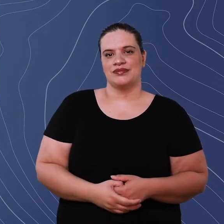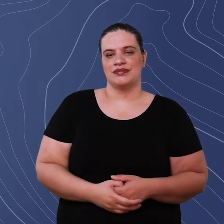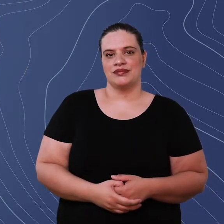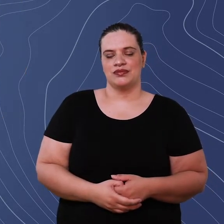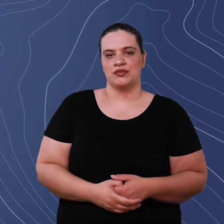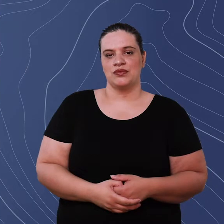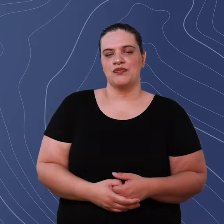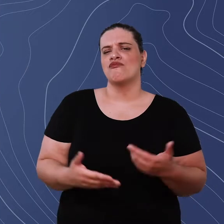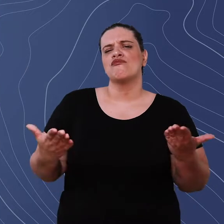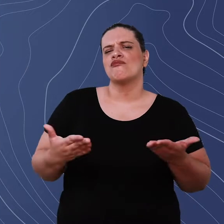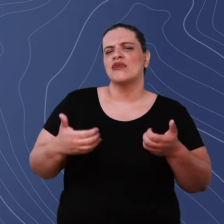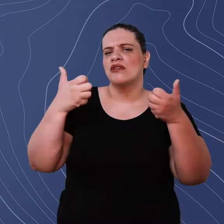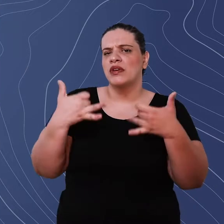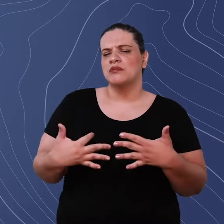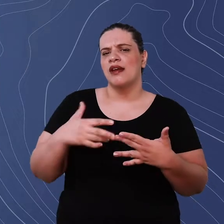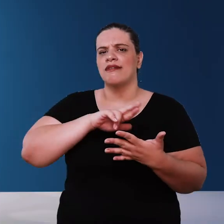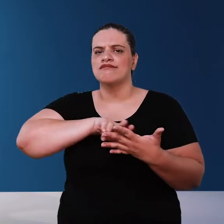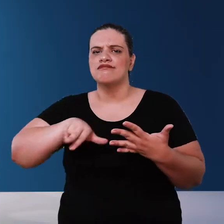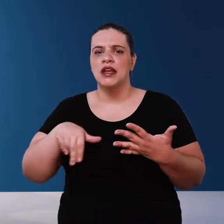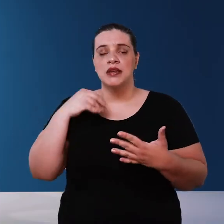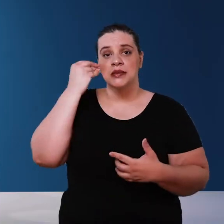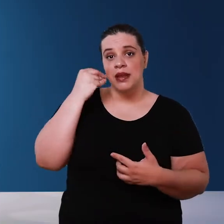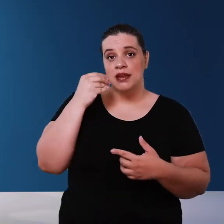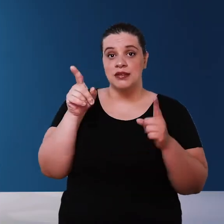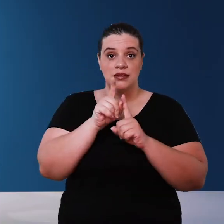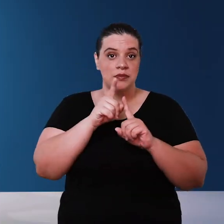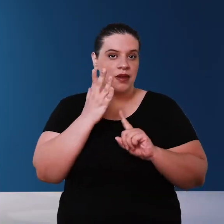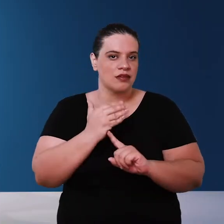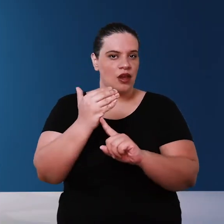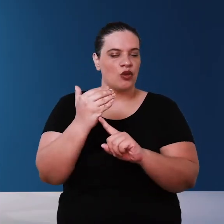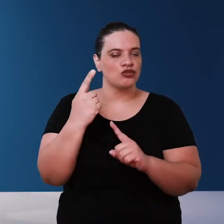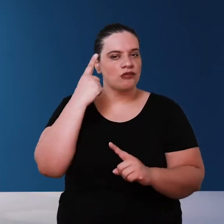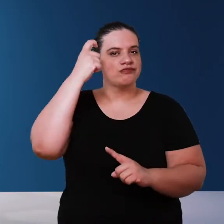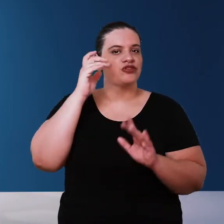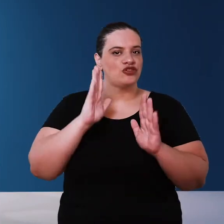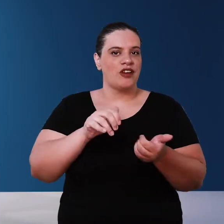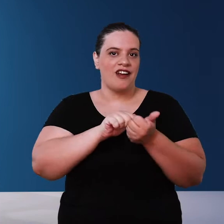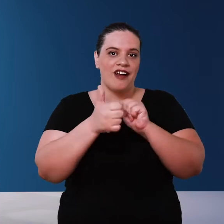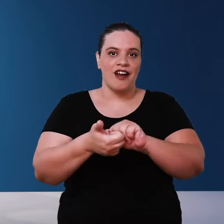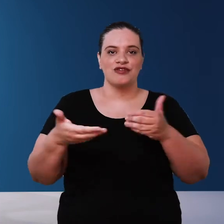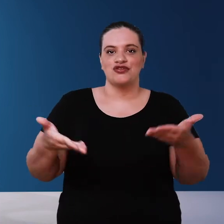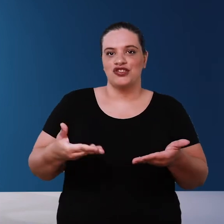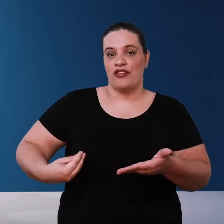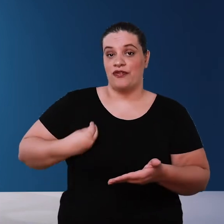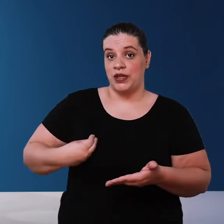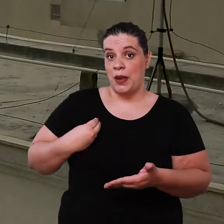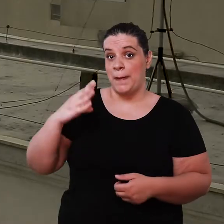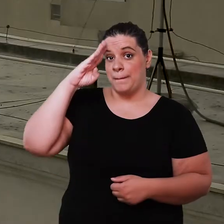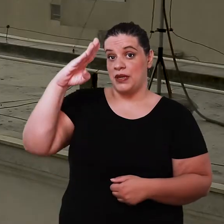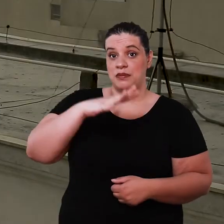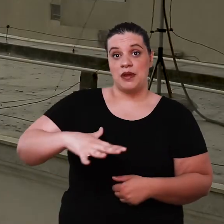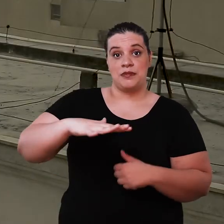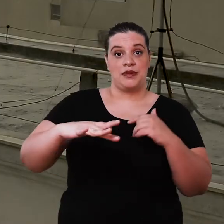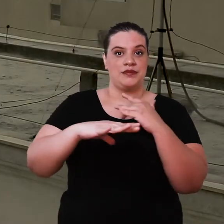Neste vídeo vamos falar sobre uma série de experiências e tecnologias consolidadas e adaptadas ao nosso modo de vida, principalmente nas cidades.